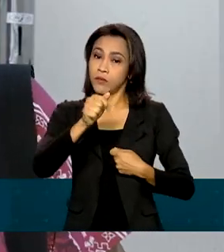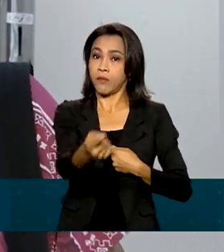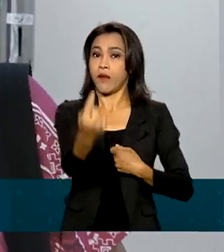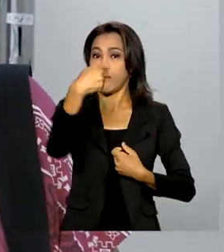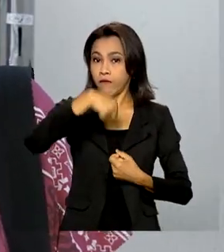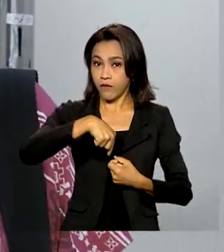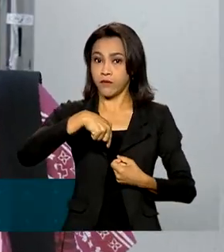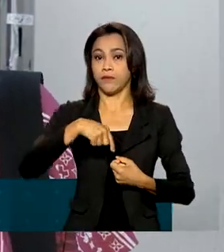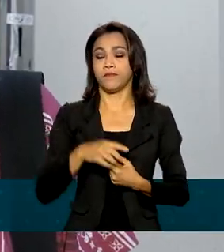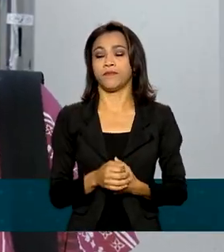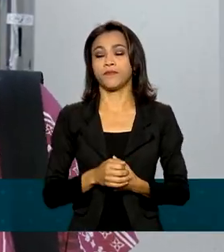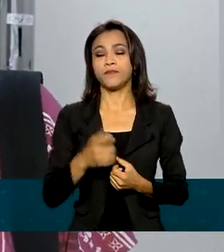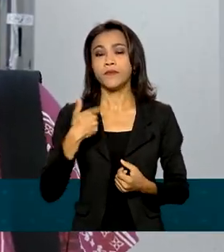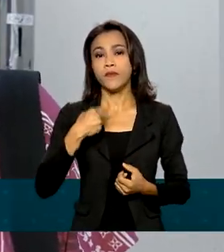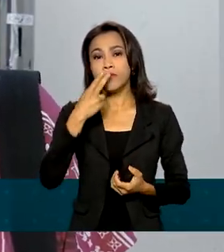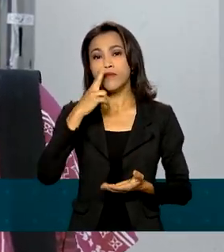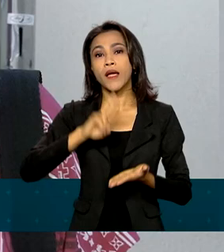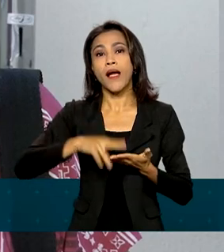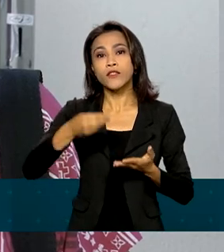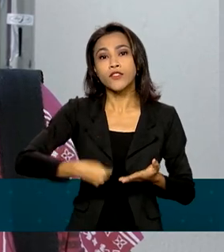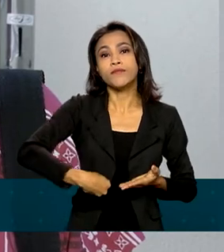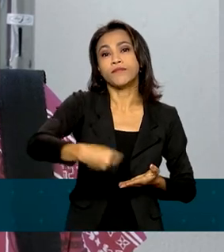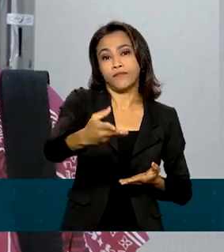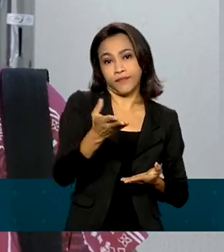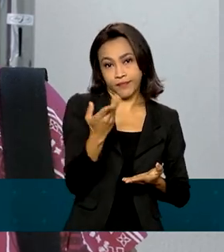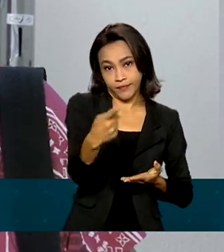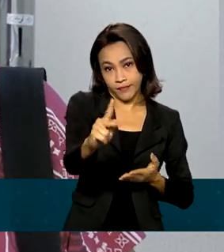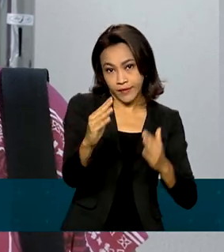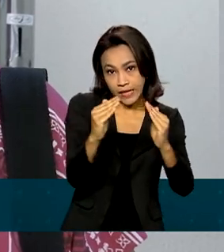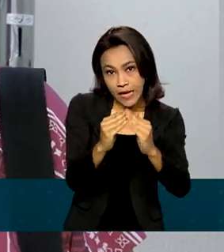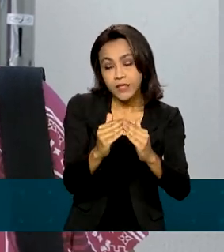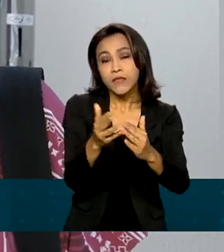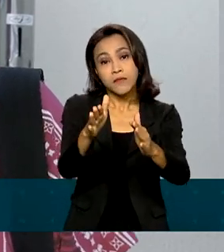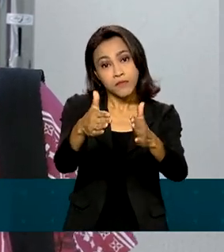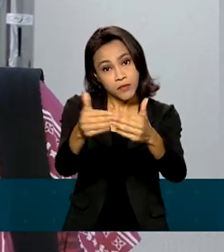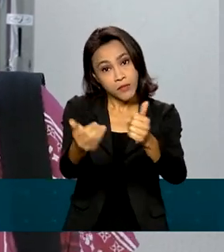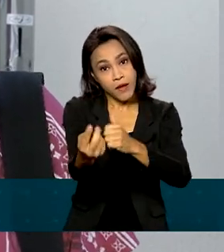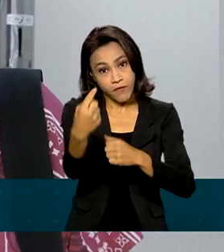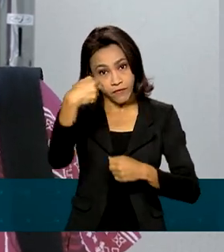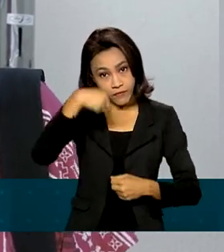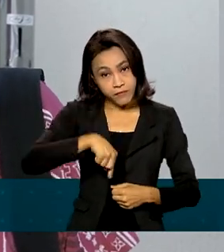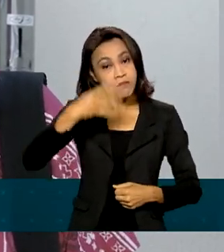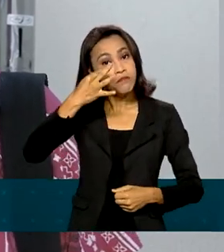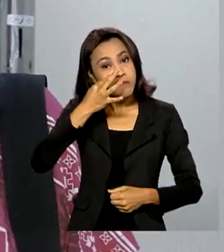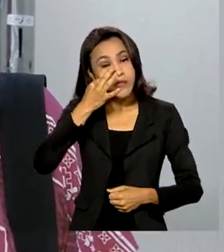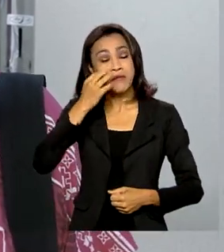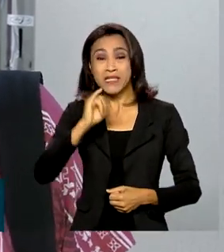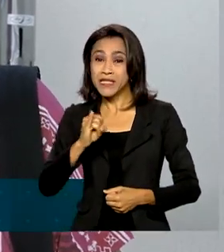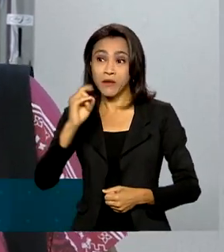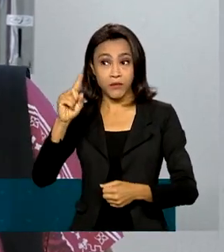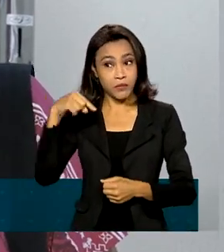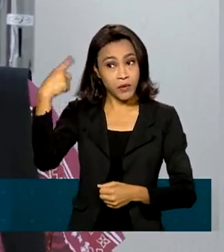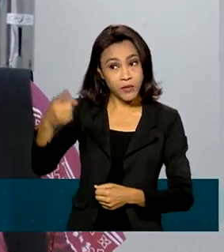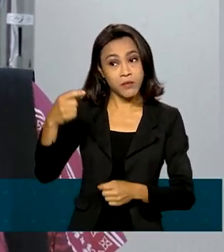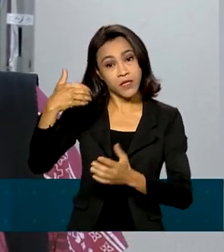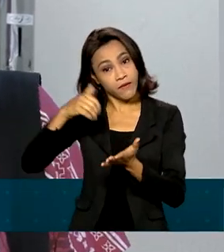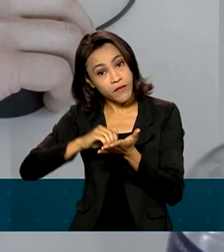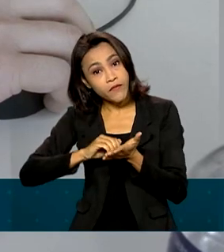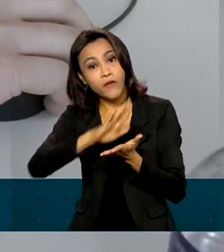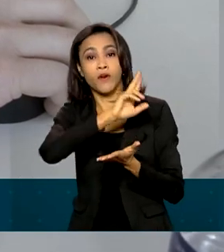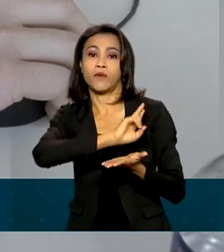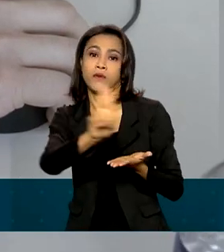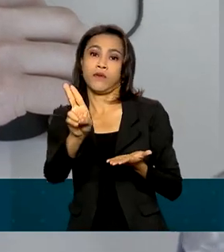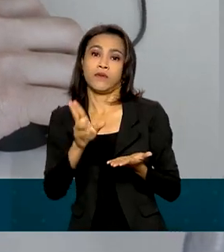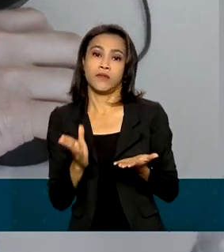uma caixinha em casa para renovar, senão o mês que vem eu estava fora do cadastro. Eu digo, não, tem que correr atrás.